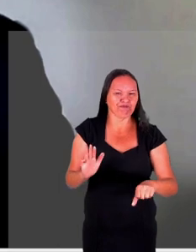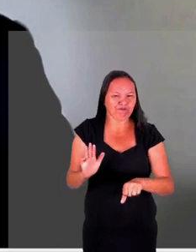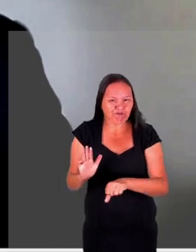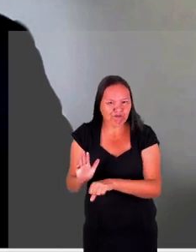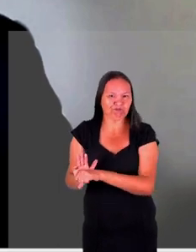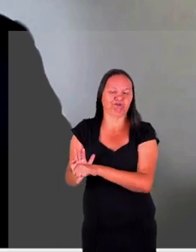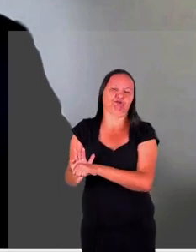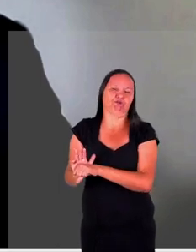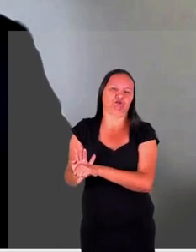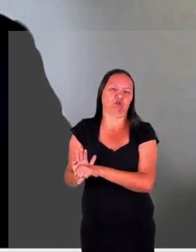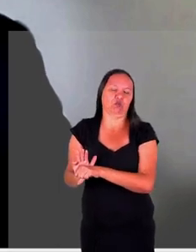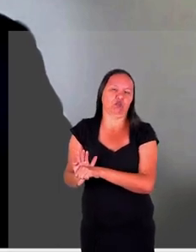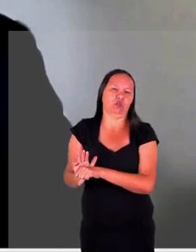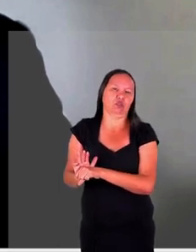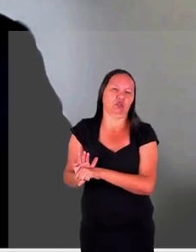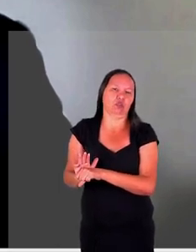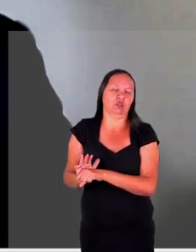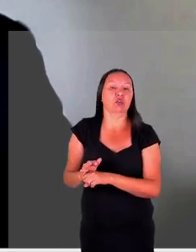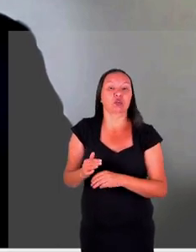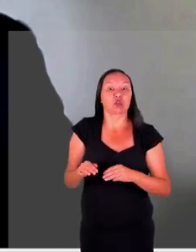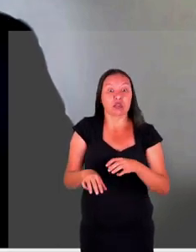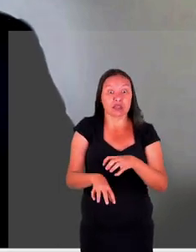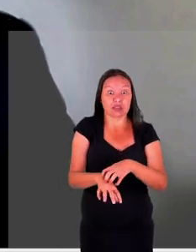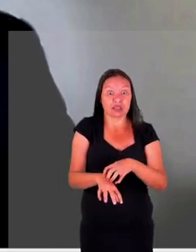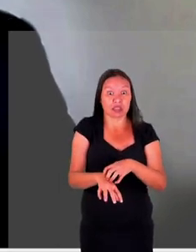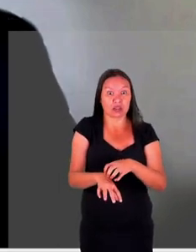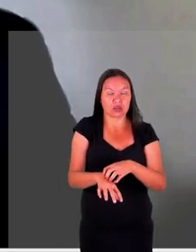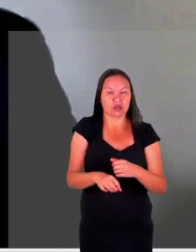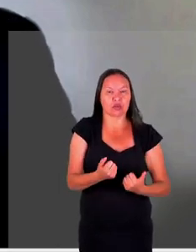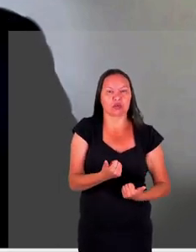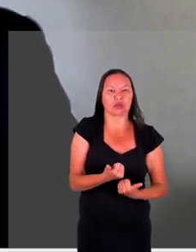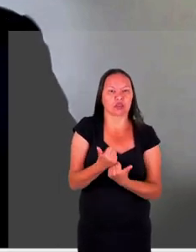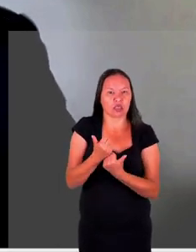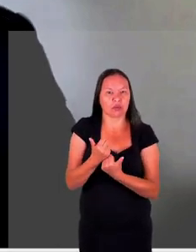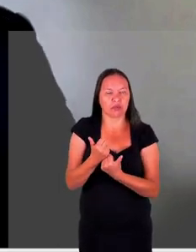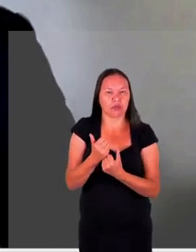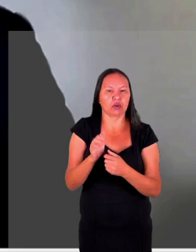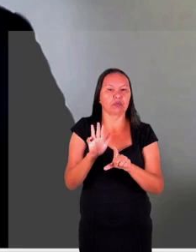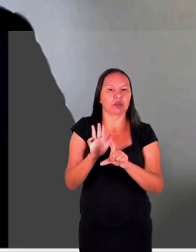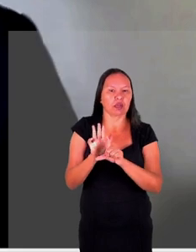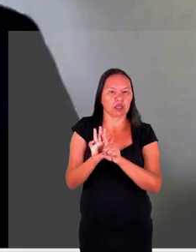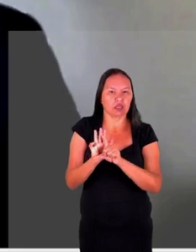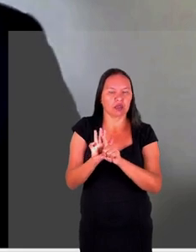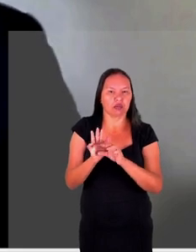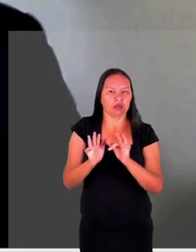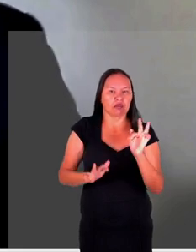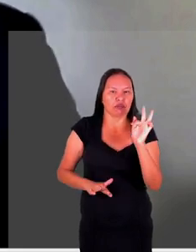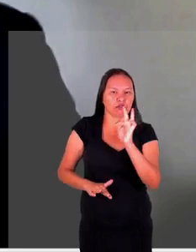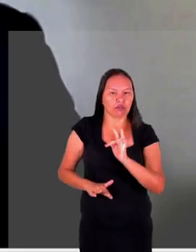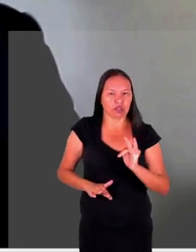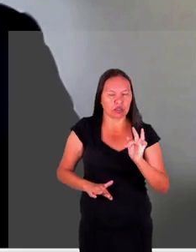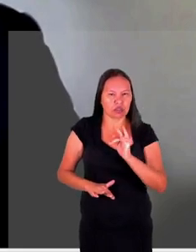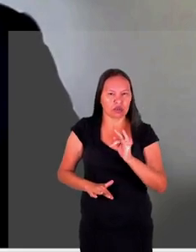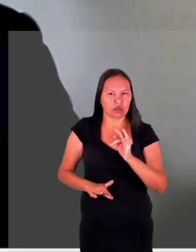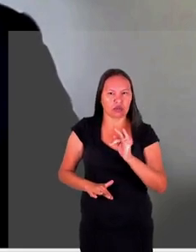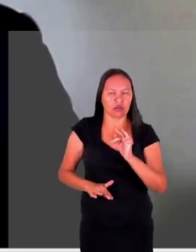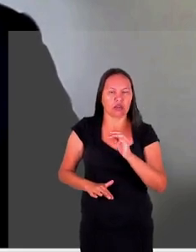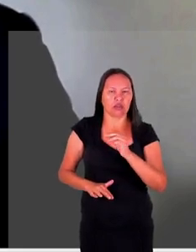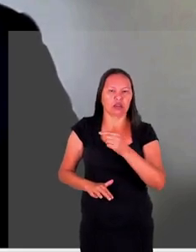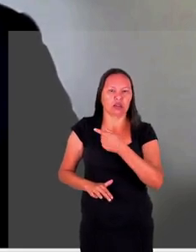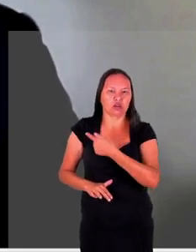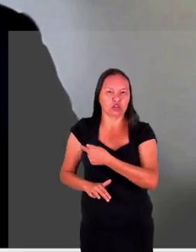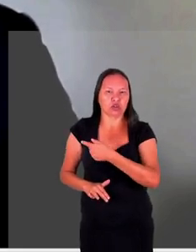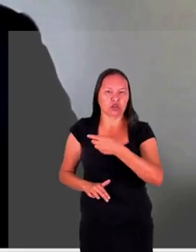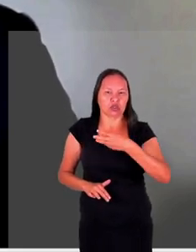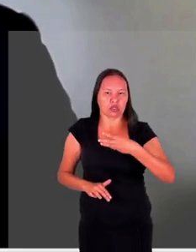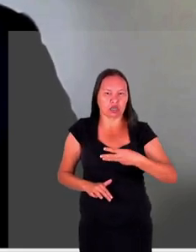dos núcleos e centros de apoio me refiro a lei federal 13.445 de